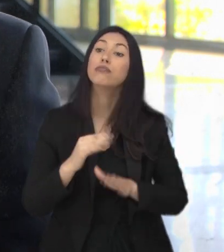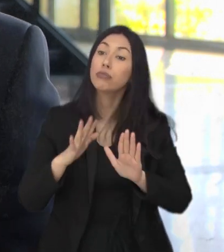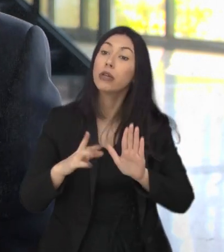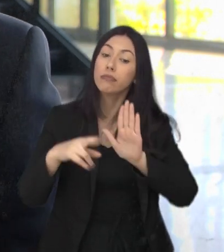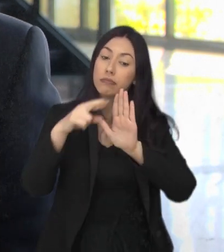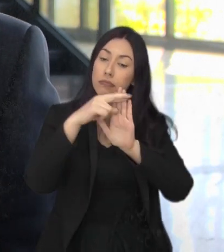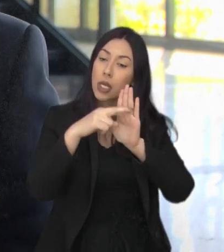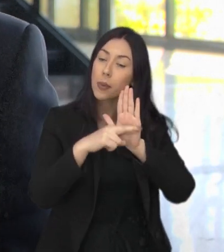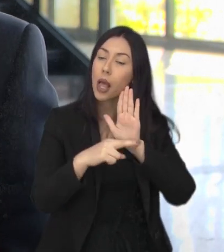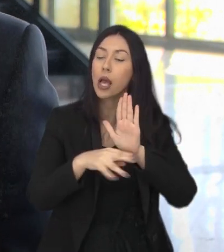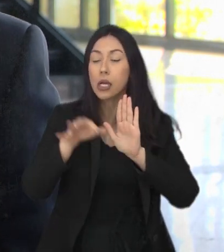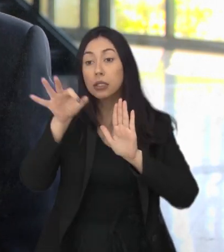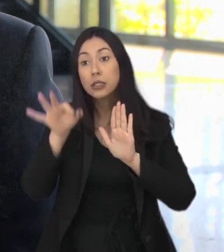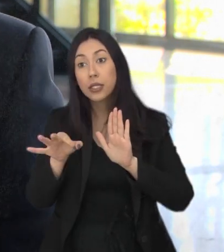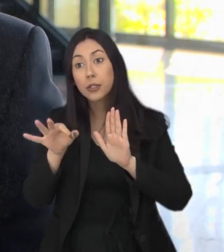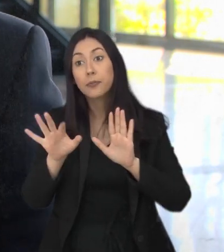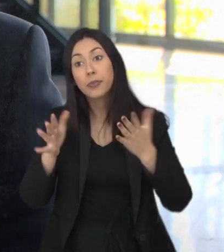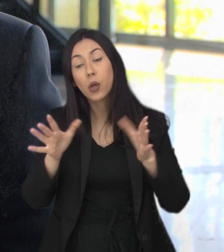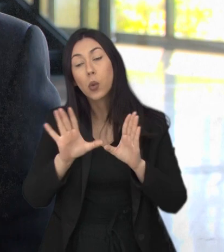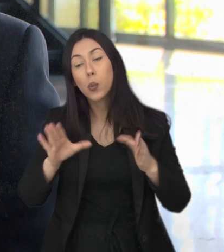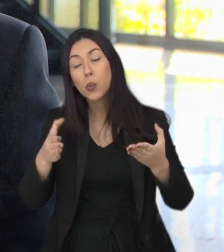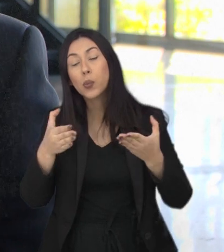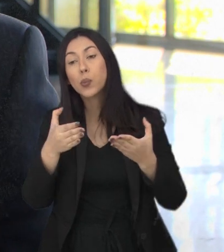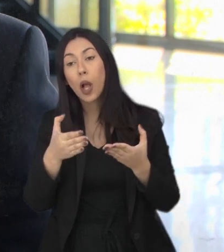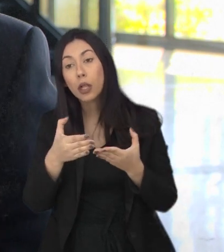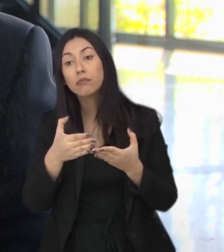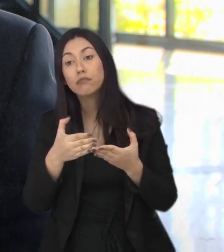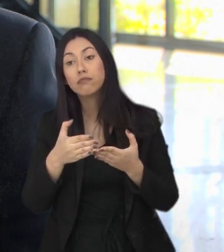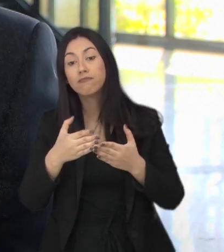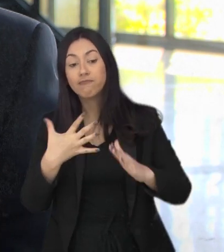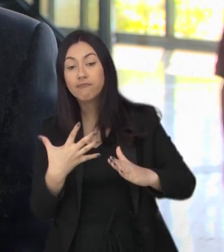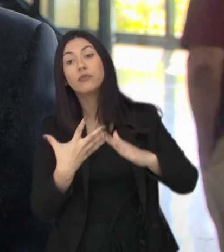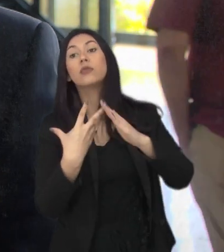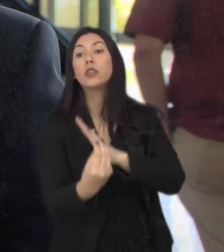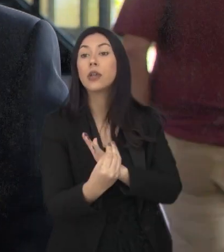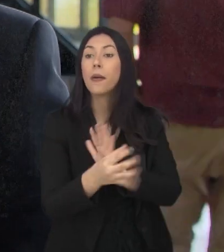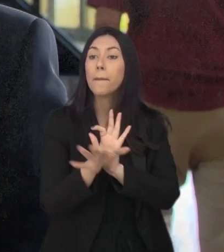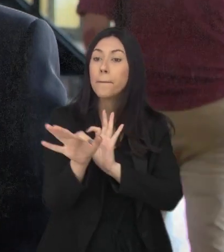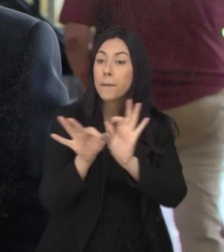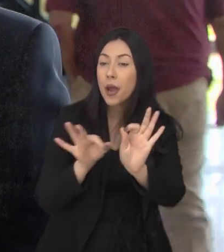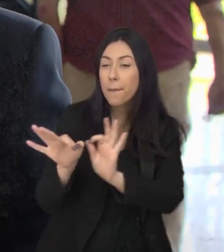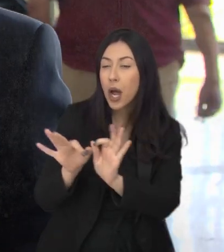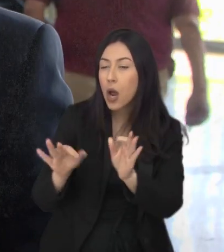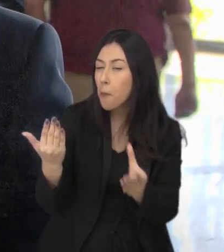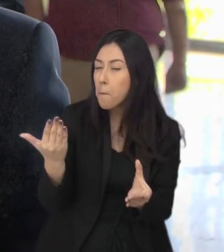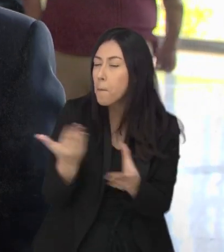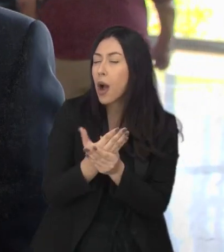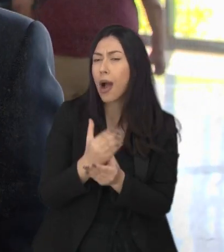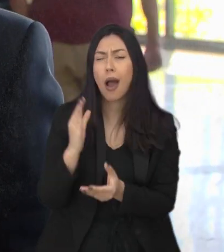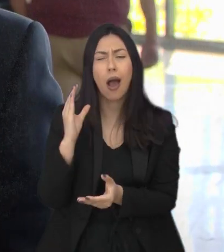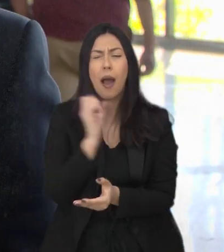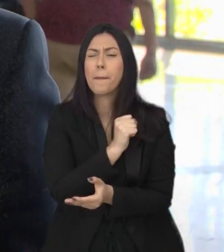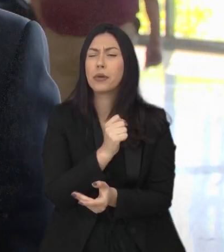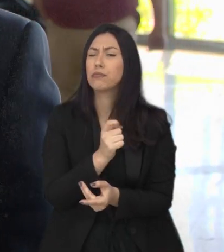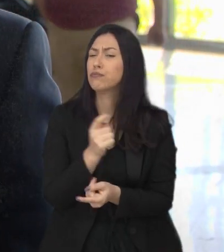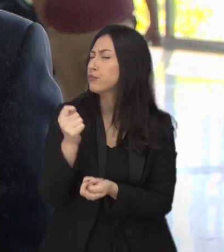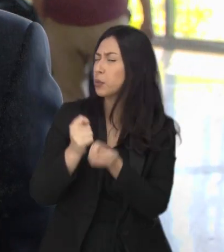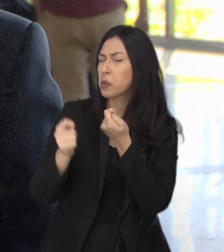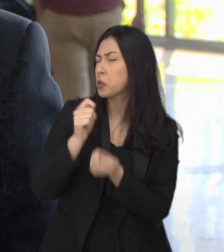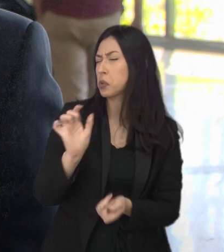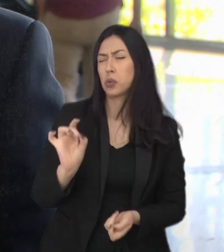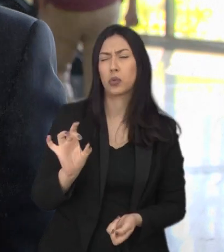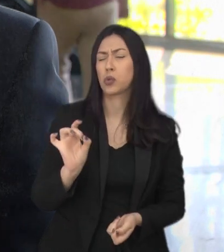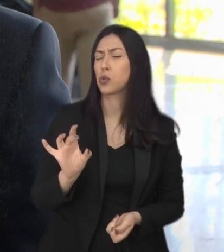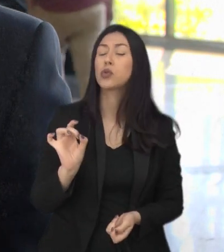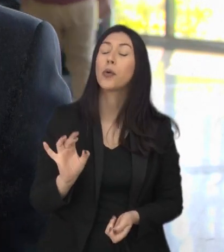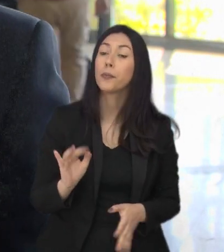E aí sim, eles cumprindo esses requisitos, aqui o Conselho Nacional de Refugiados vai fazer a tramitação de um processo rápido, administrativo, não tem nada